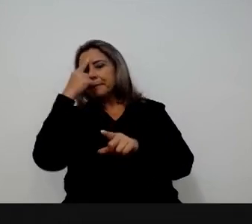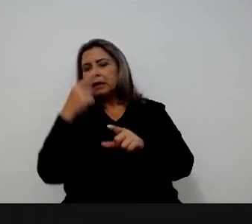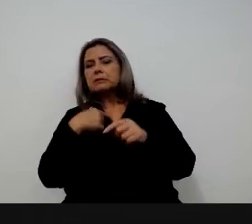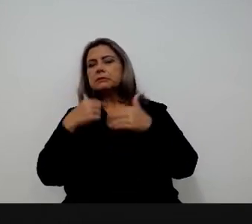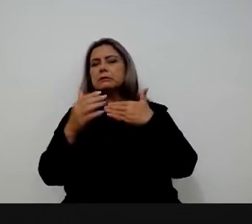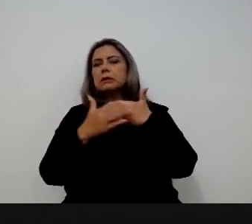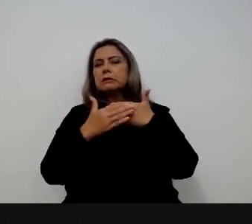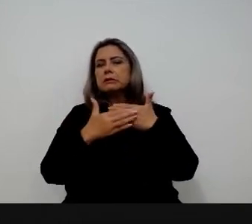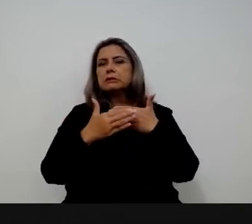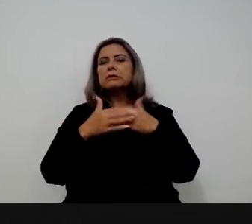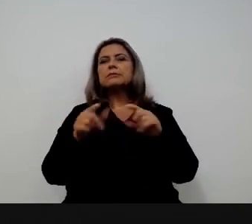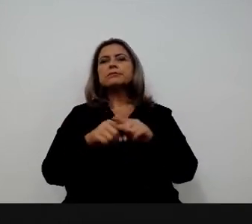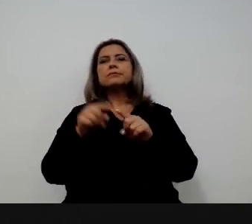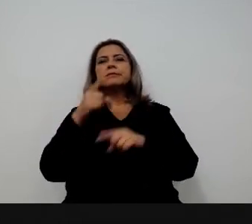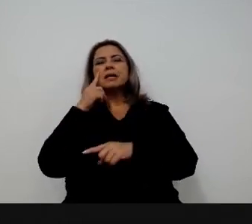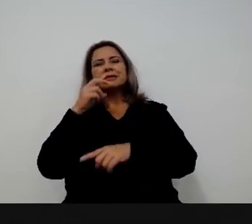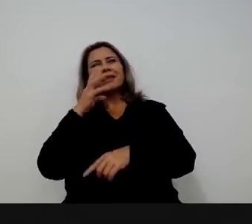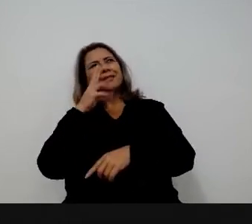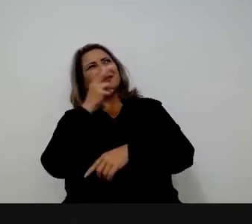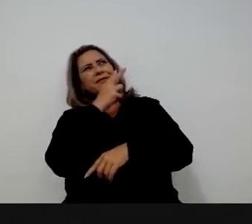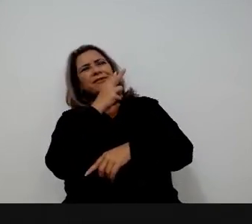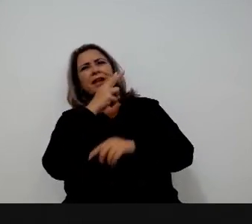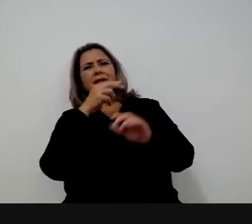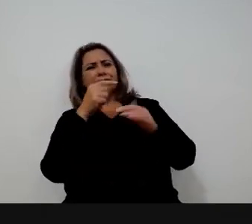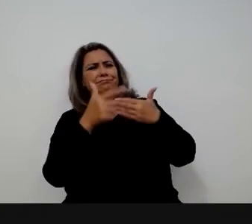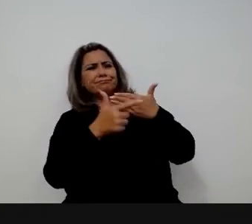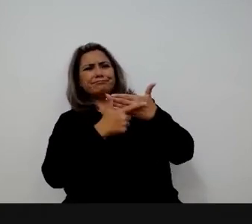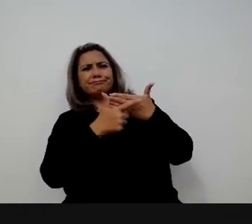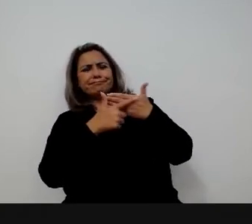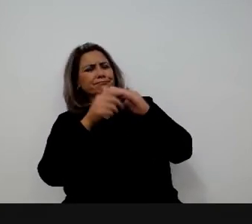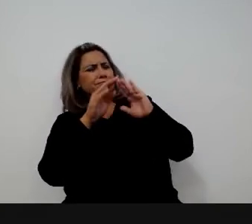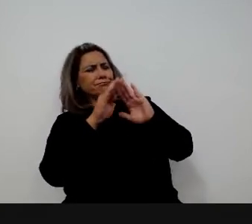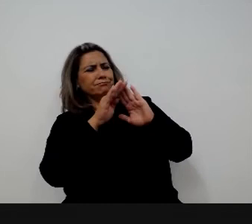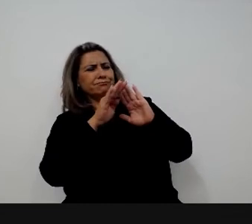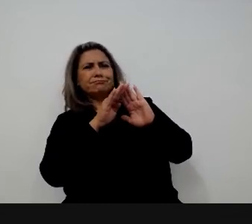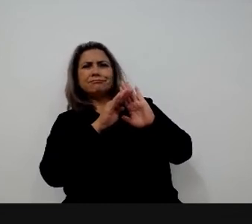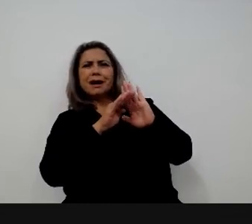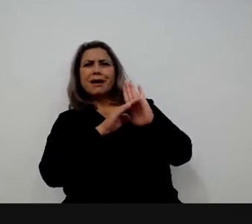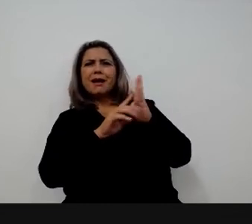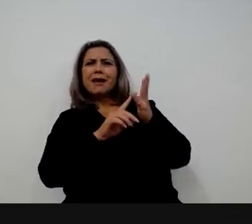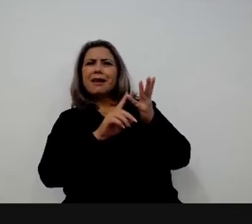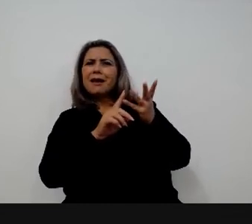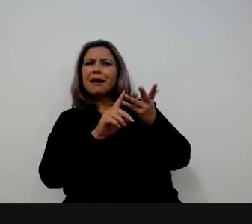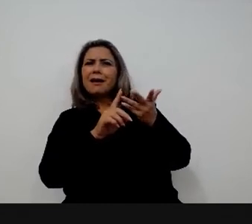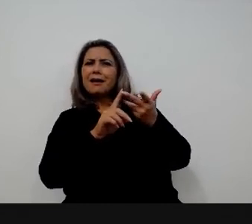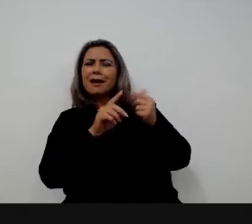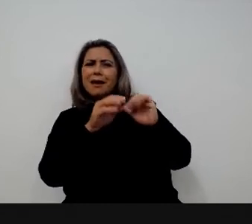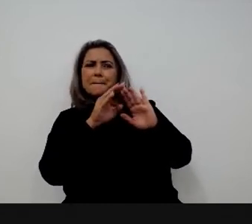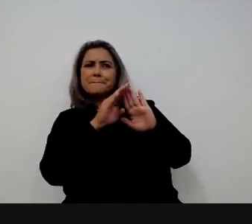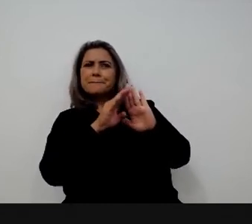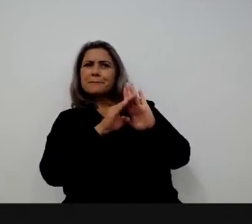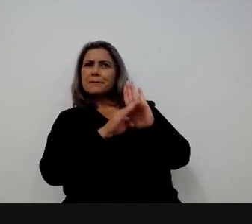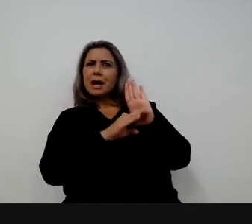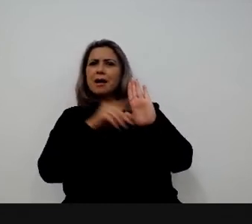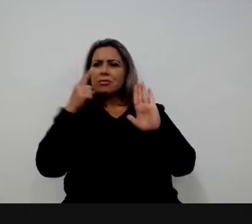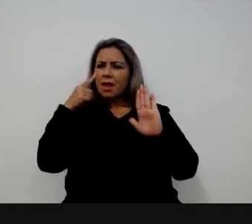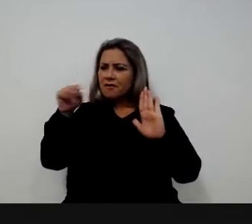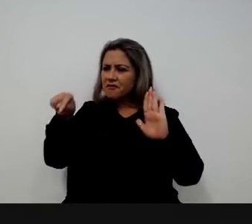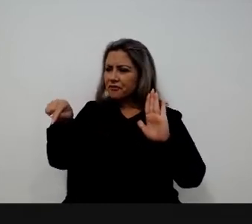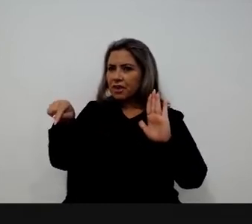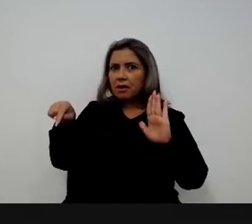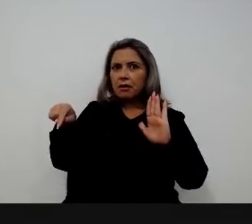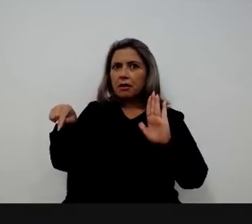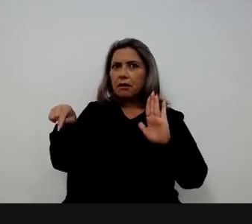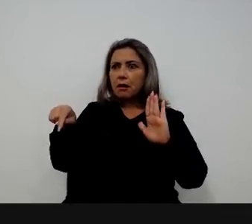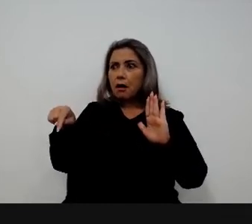técnico. A questão é, você olha para esses tipos de papéis aqui, e depois você olha para a administração pública atual e fala,